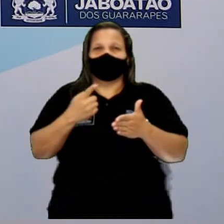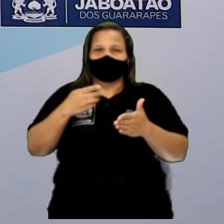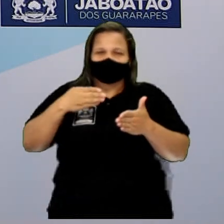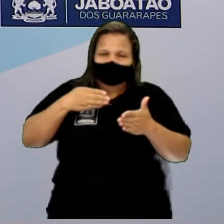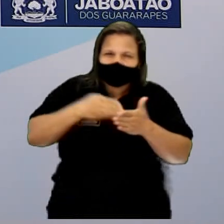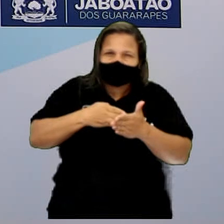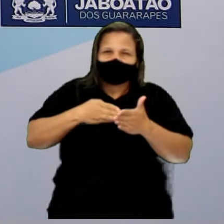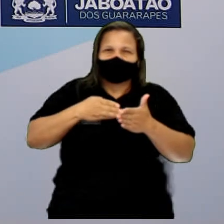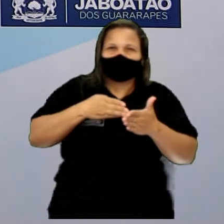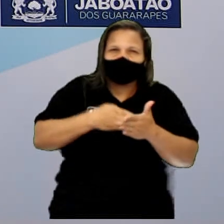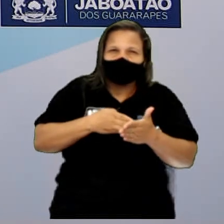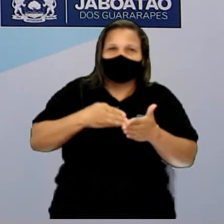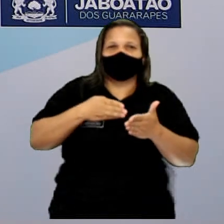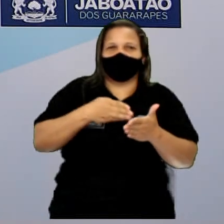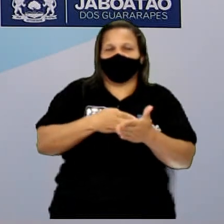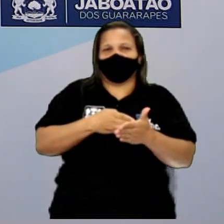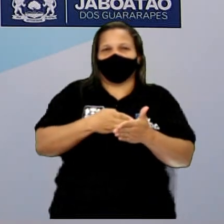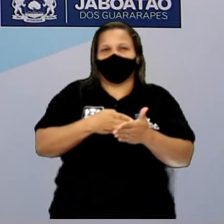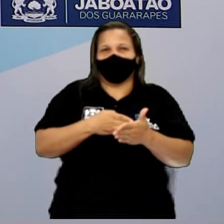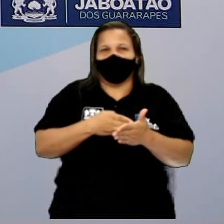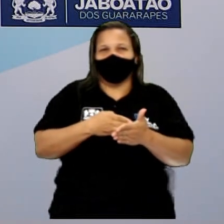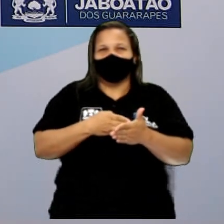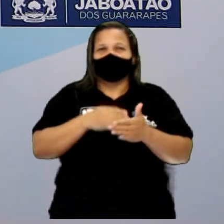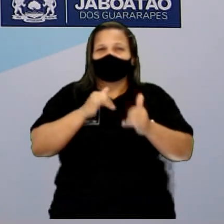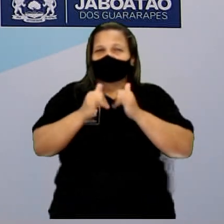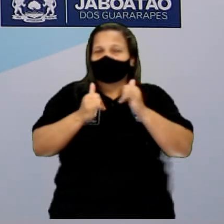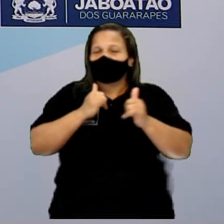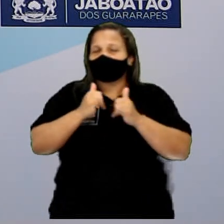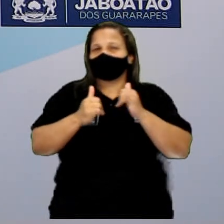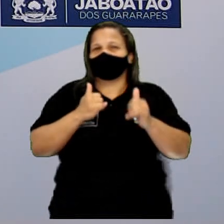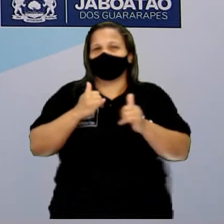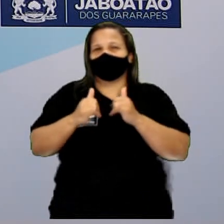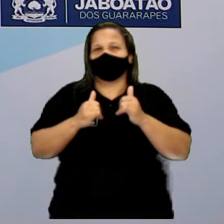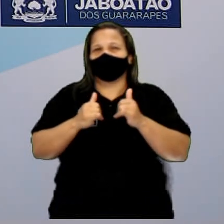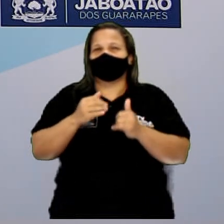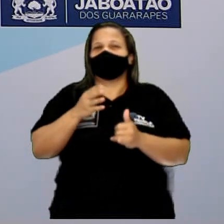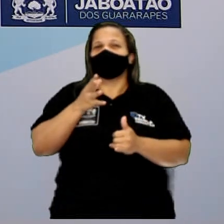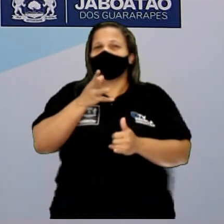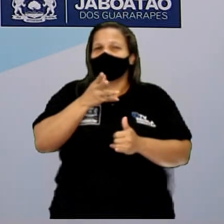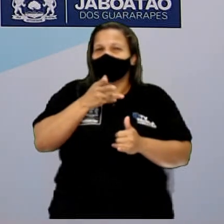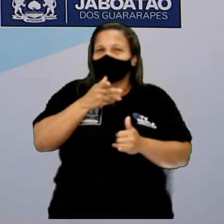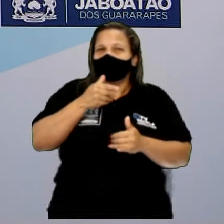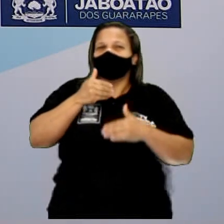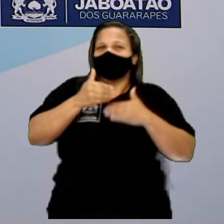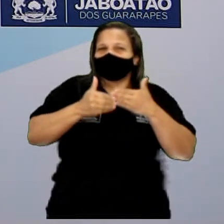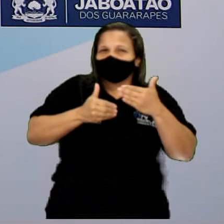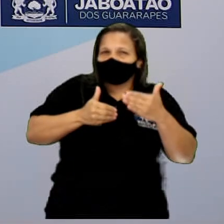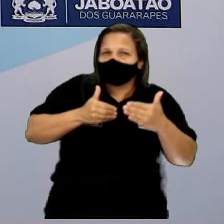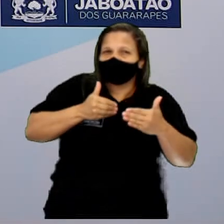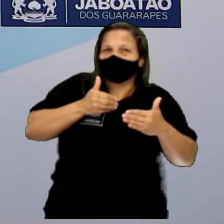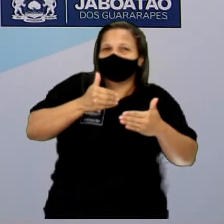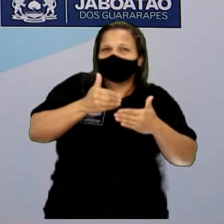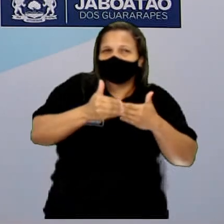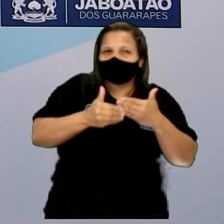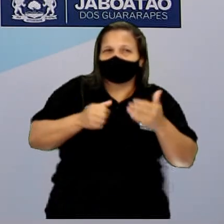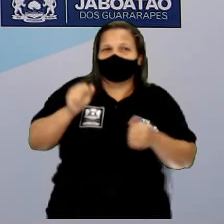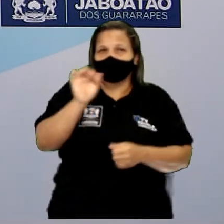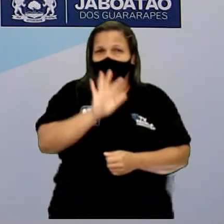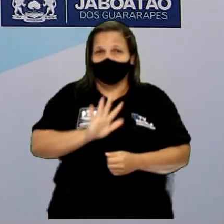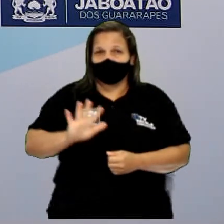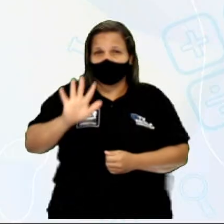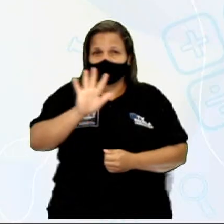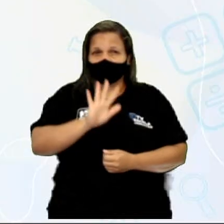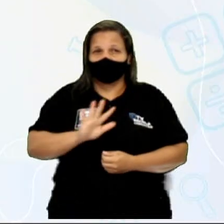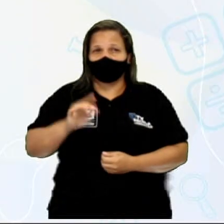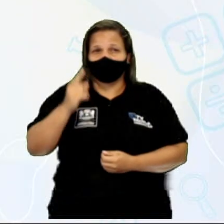resistência, a corrente elétrica passa mais devagar, mais lentamente. Essa imagem que a gente tem aí,